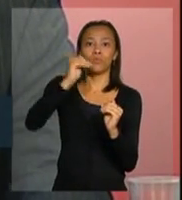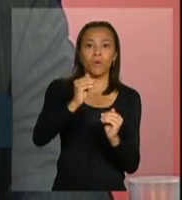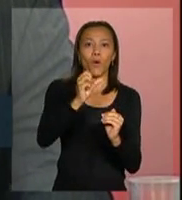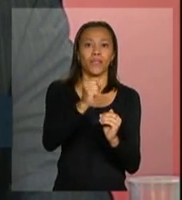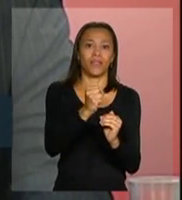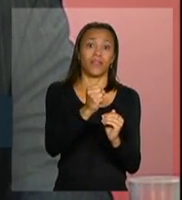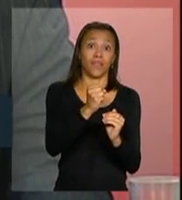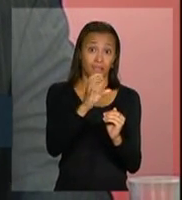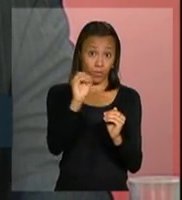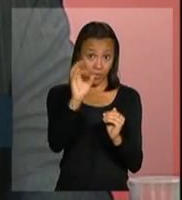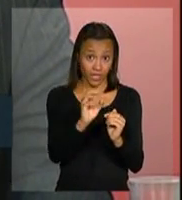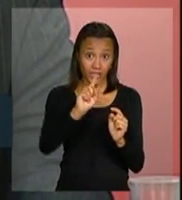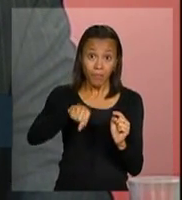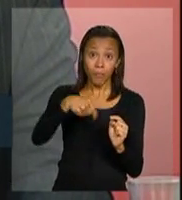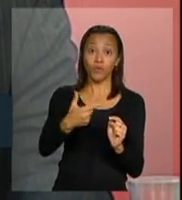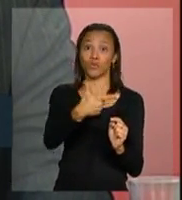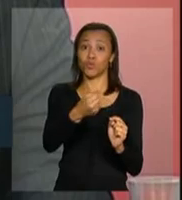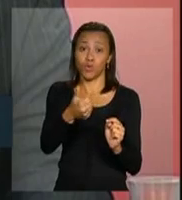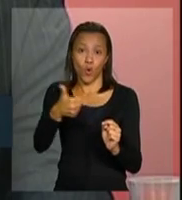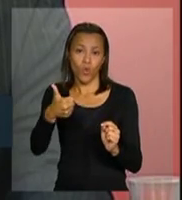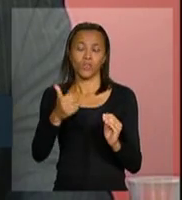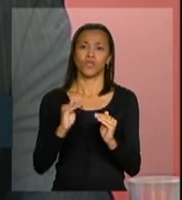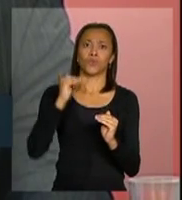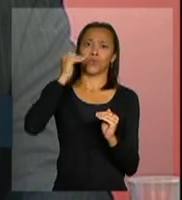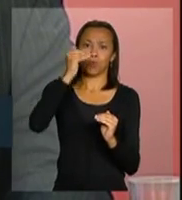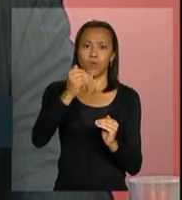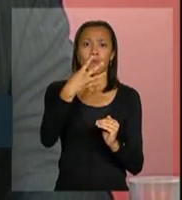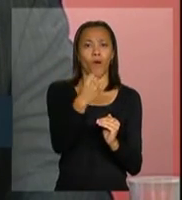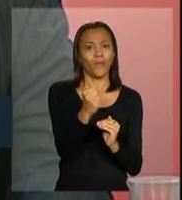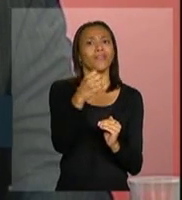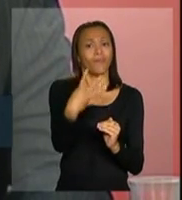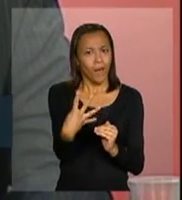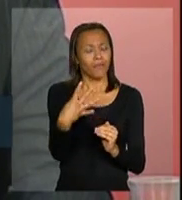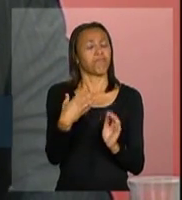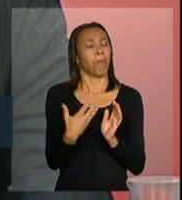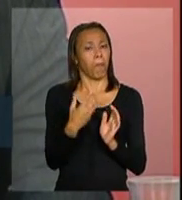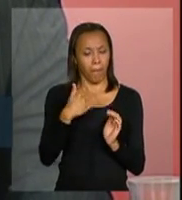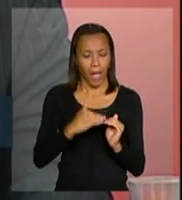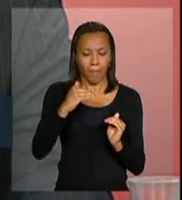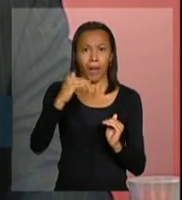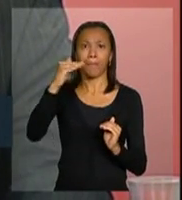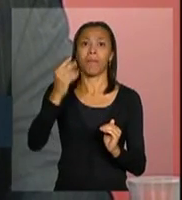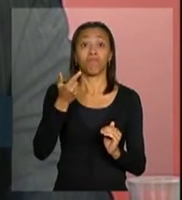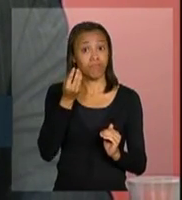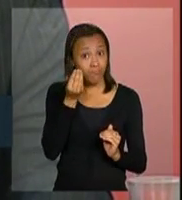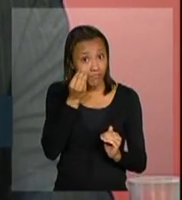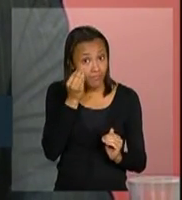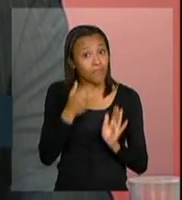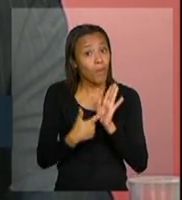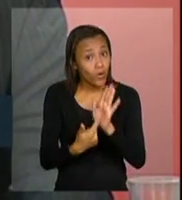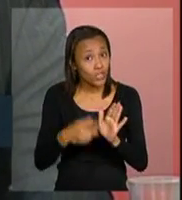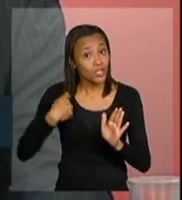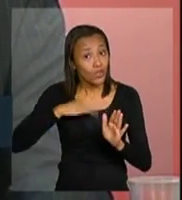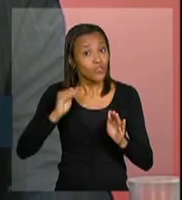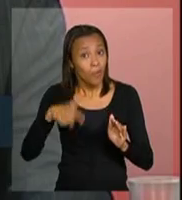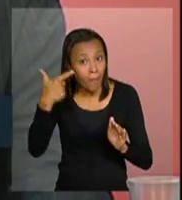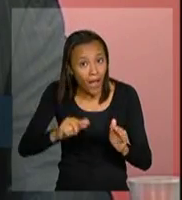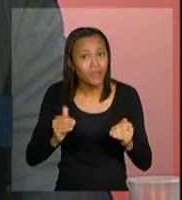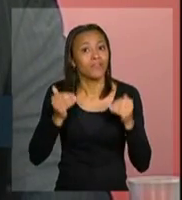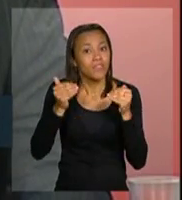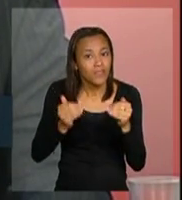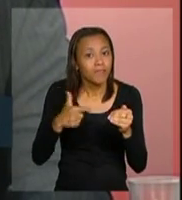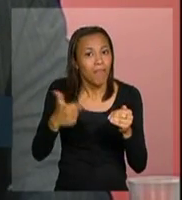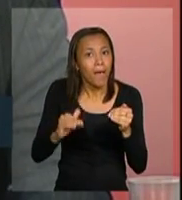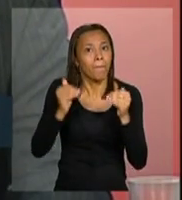já em 2011. Lógico que esse é um dado que mostra um avanço importante, mas nós queremos avançar ainda